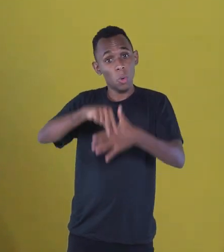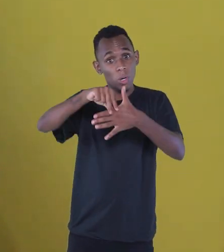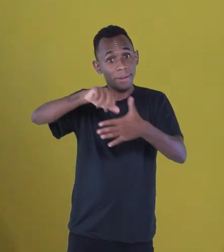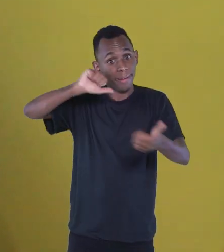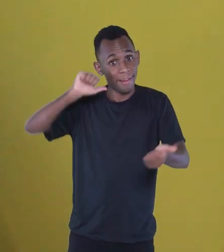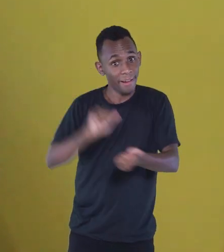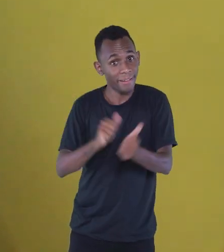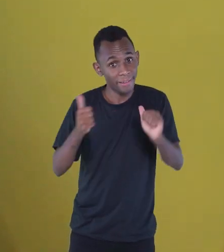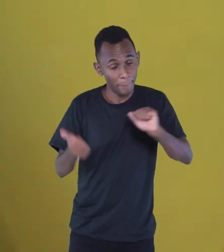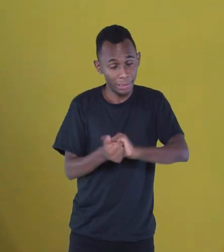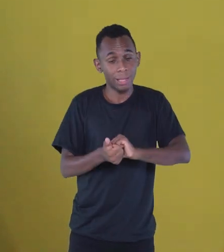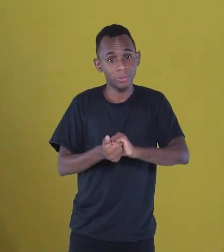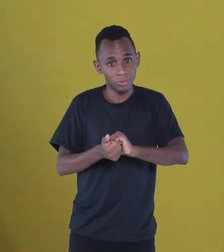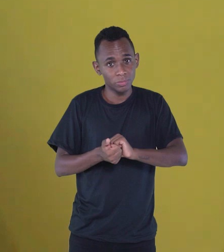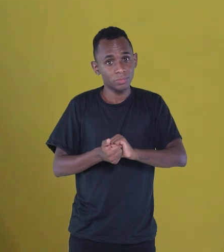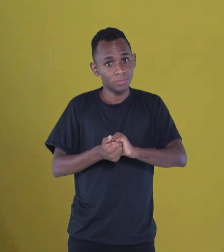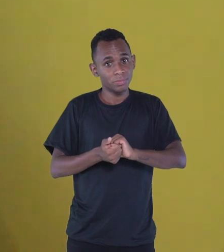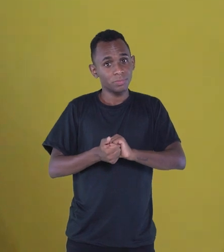eles são